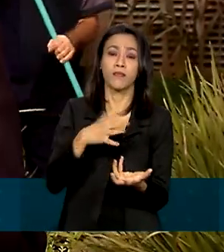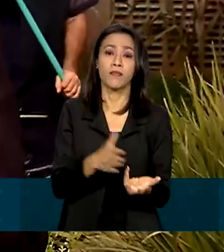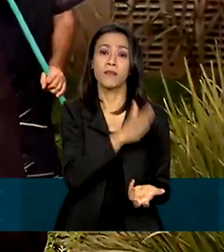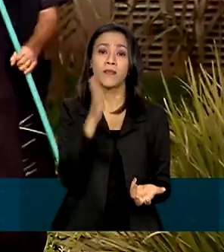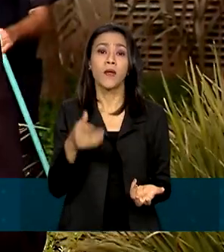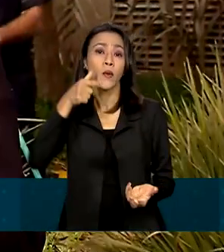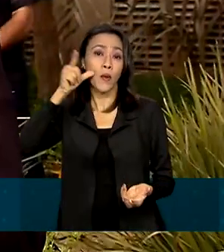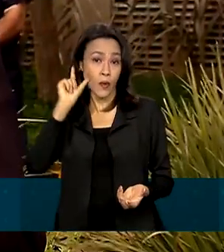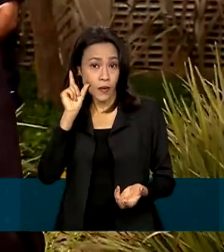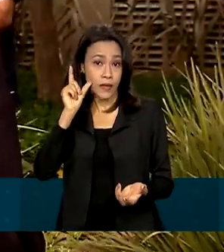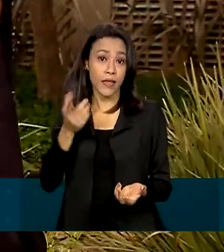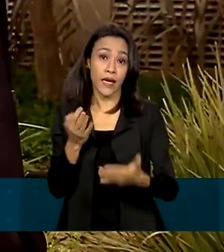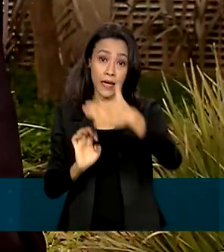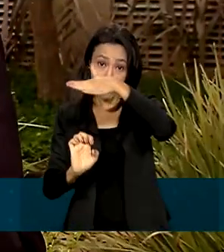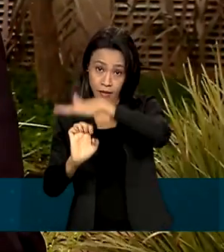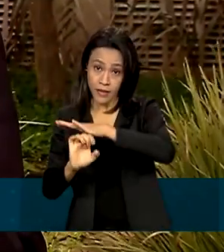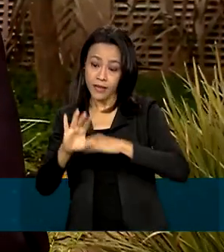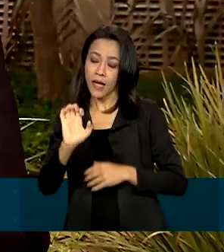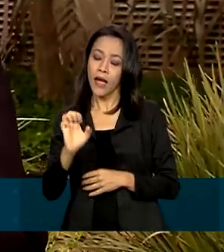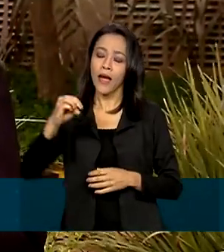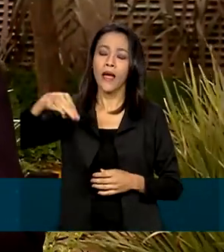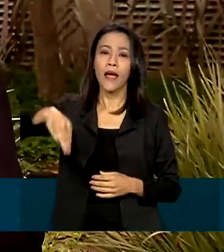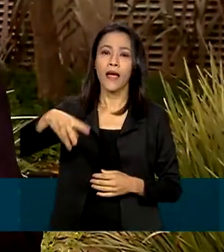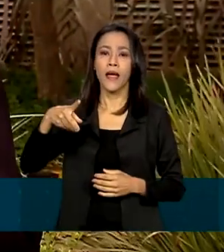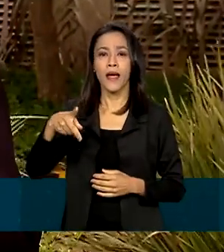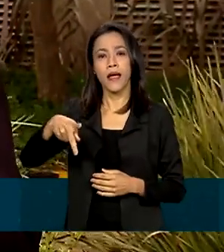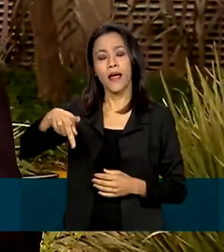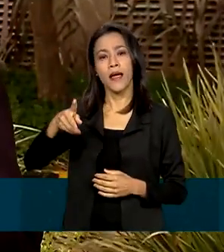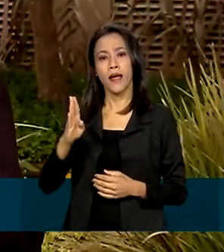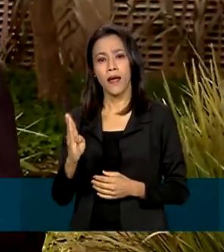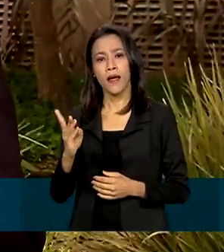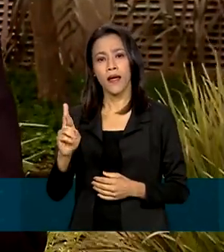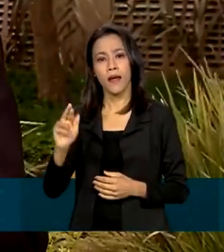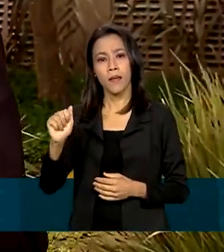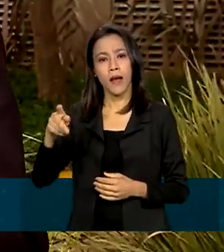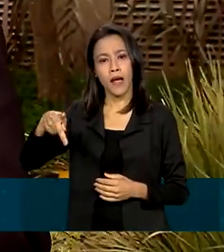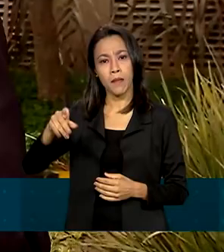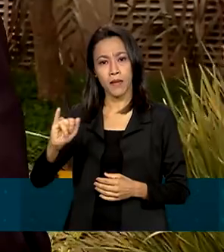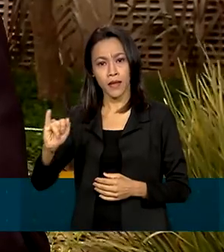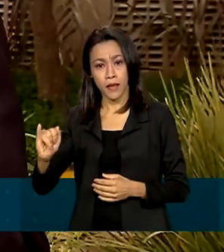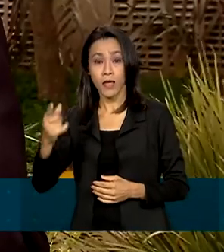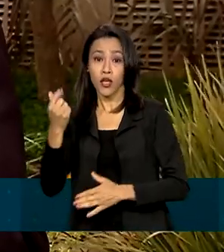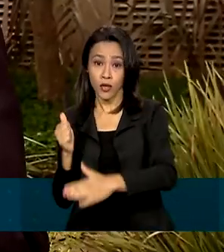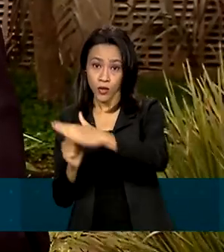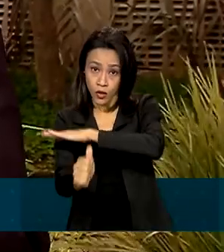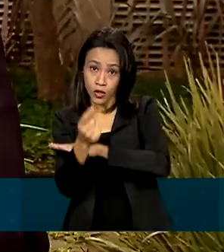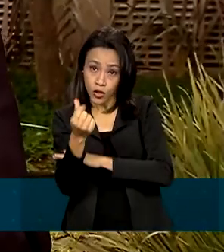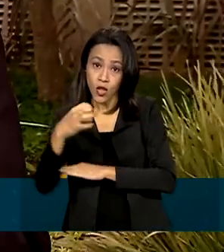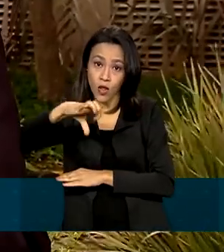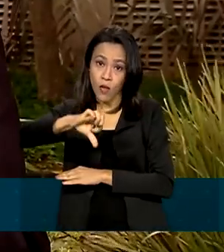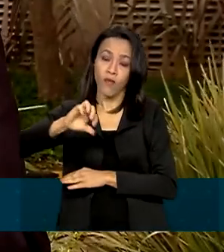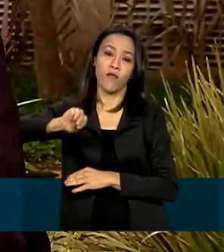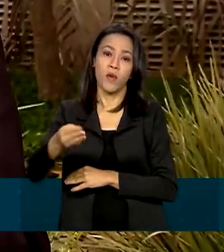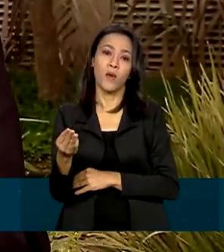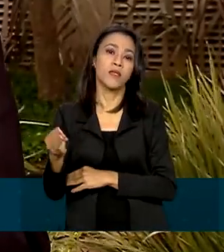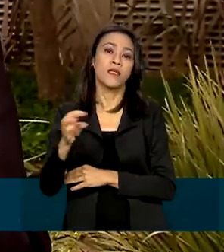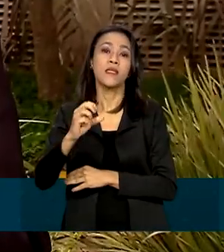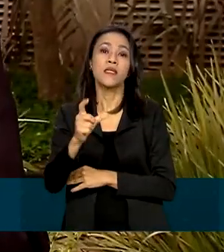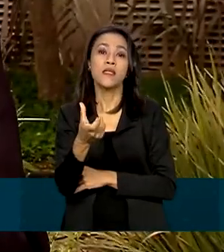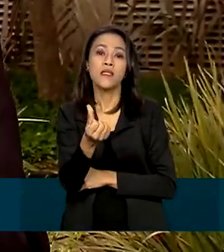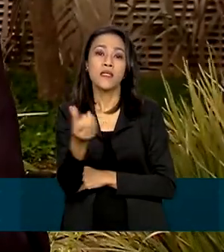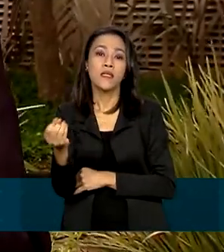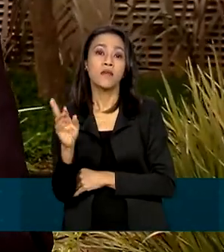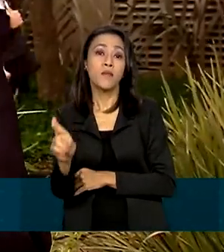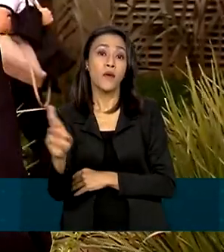Pesquisa e Inovação Industrial, a Embrapi, anunciou o investimento de R$ 9,6 milhões em projetos